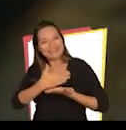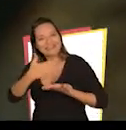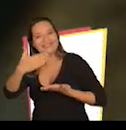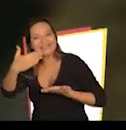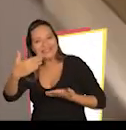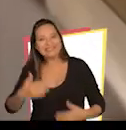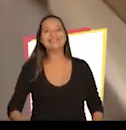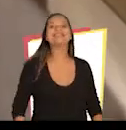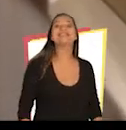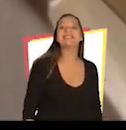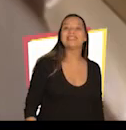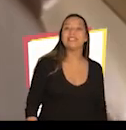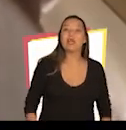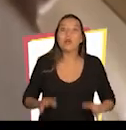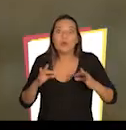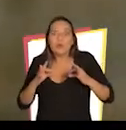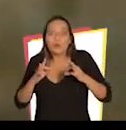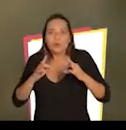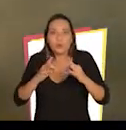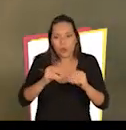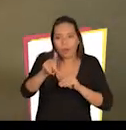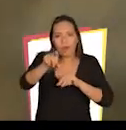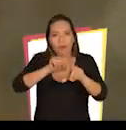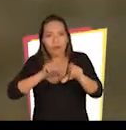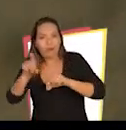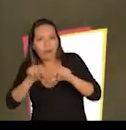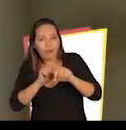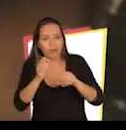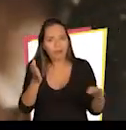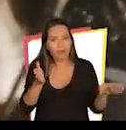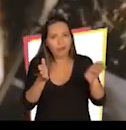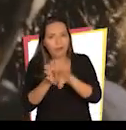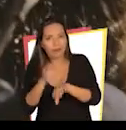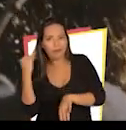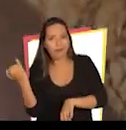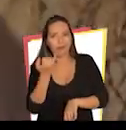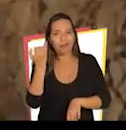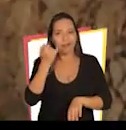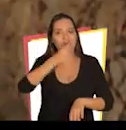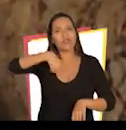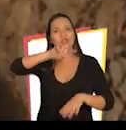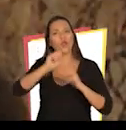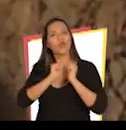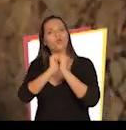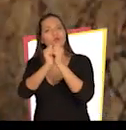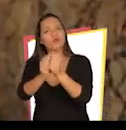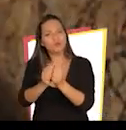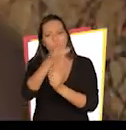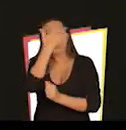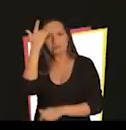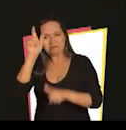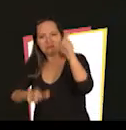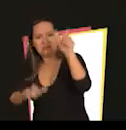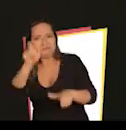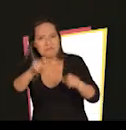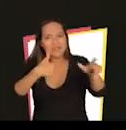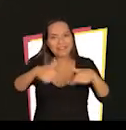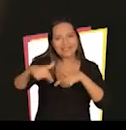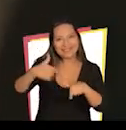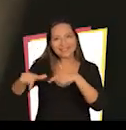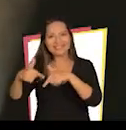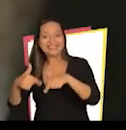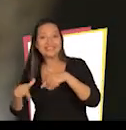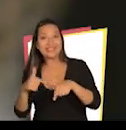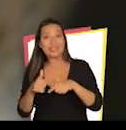Toda escolha tem lado E o nosso lado é do trabalhador Outra